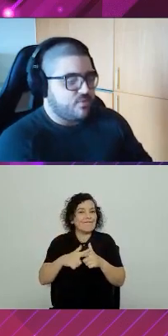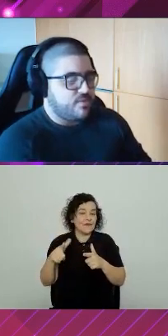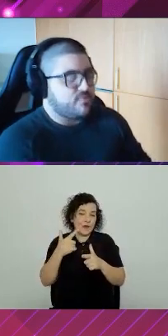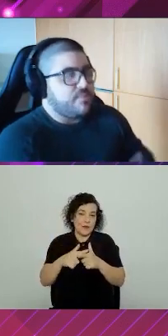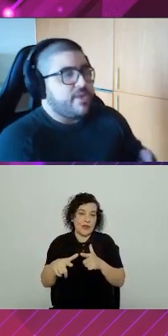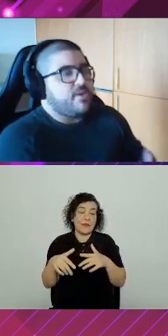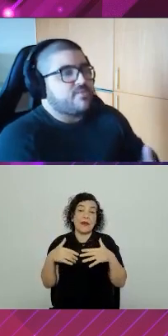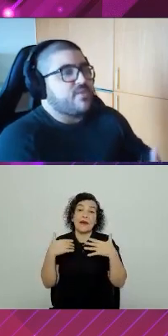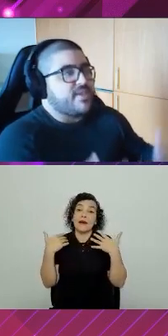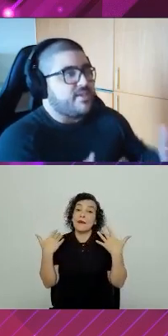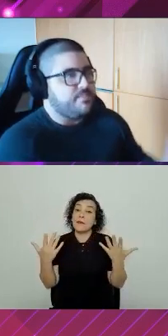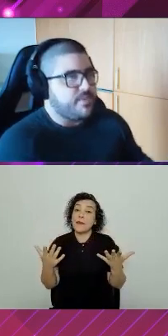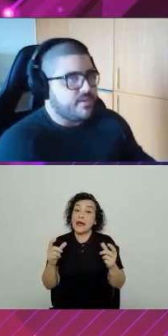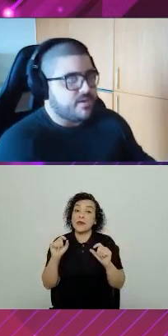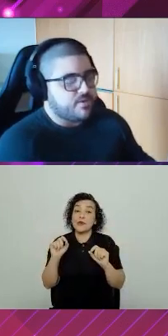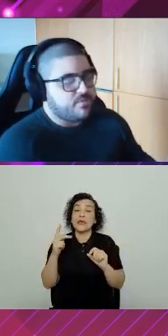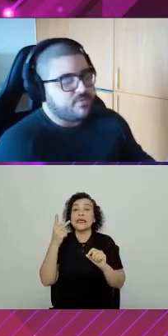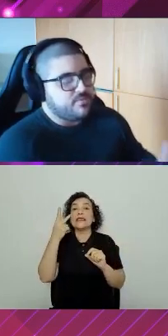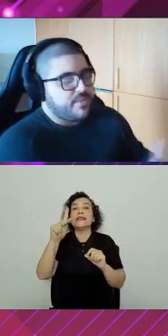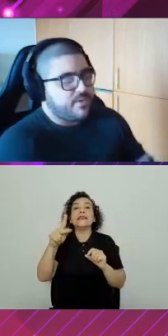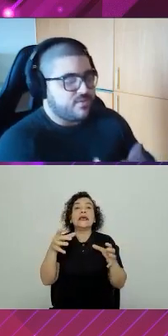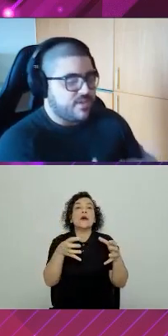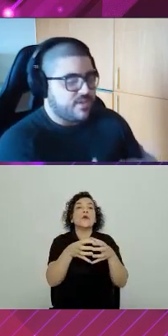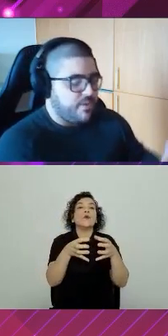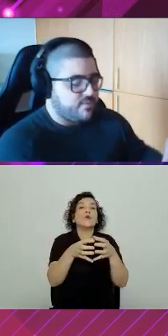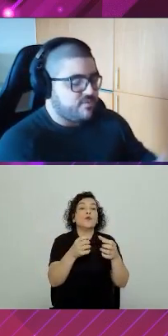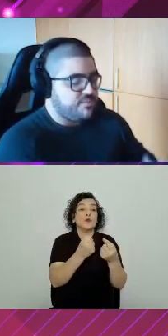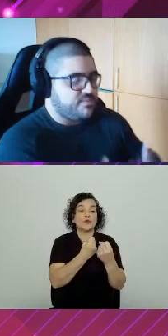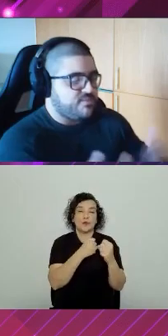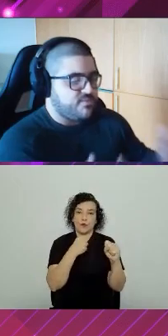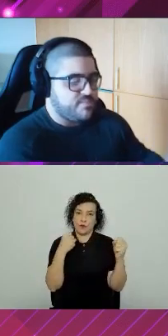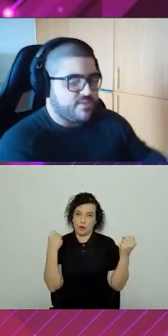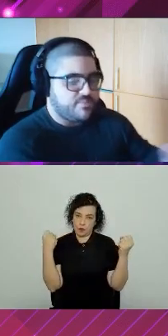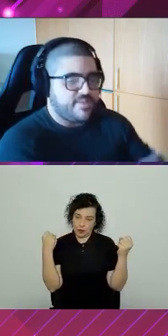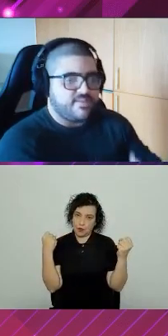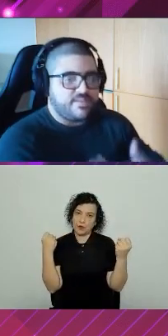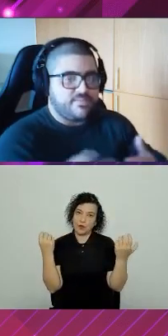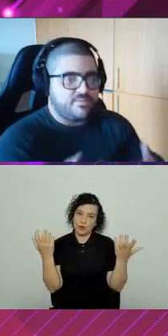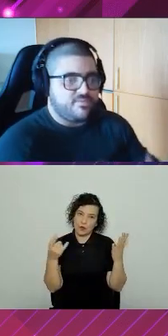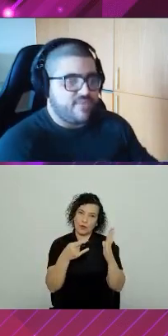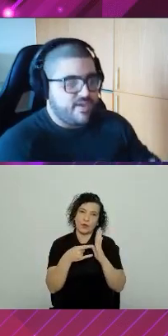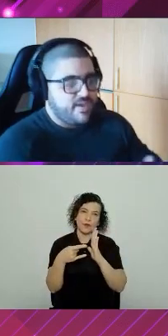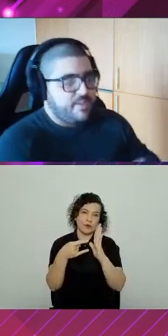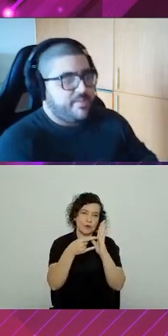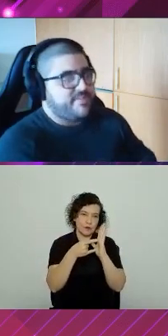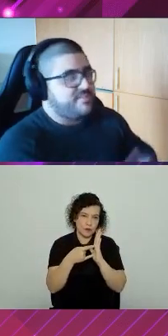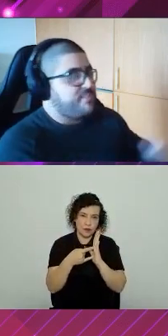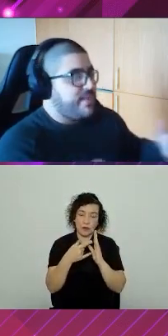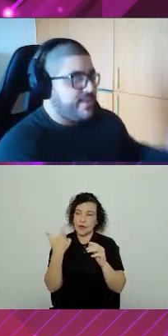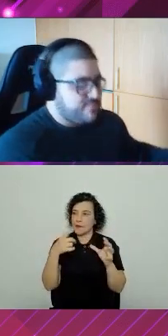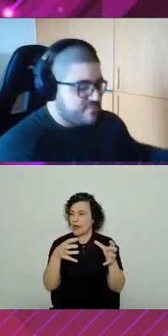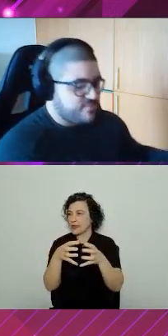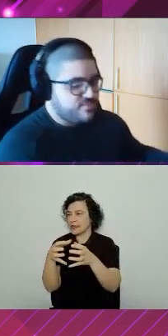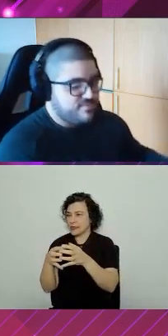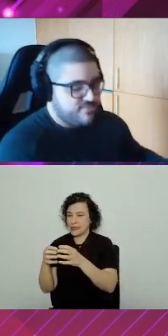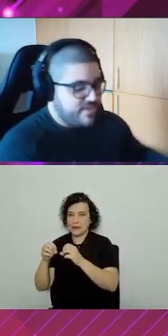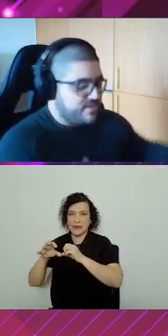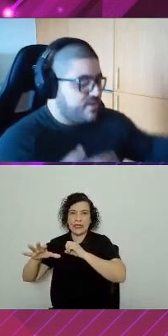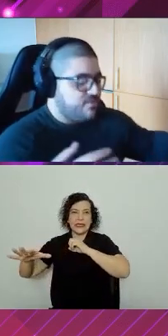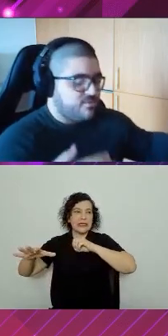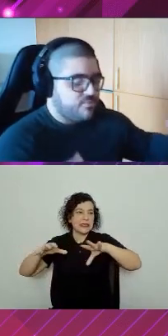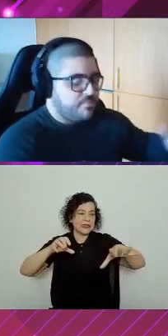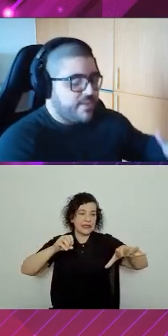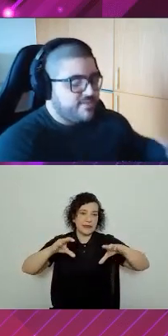mas quanto maior a sua equipe, quanto maior a sua equipe, maior o seu time de desenvolvimento, mais equipes eu tiver, mais espalhadas as minhas pessoas